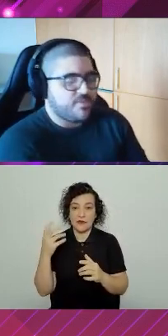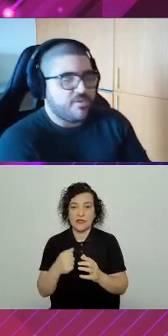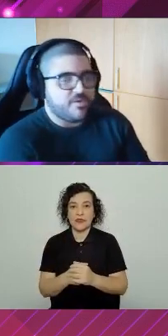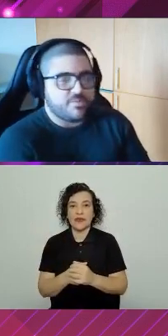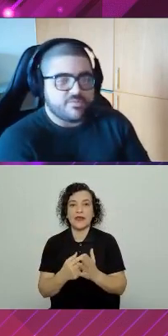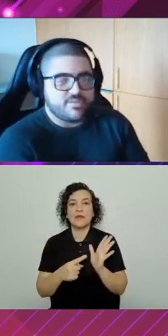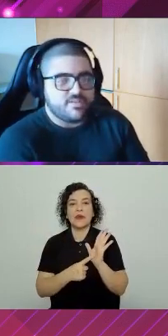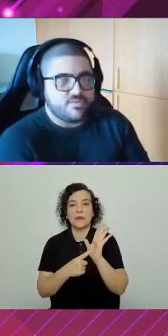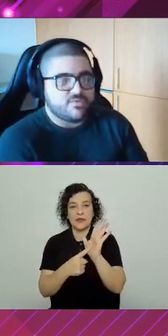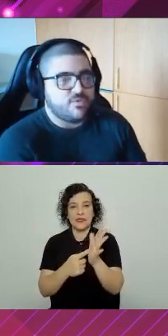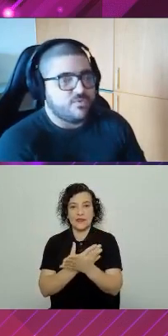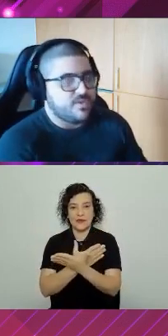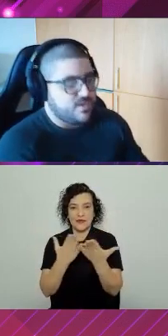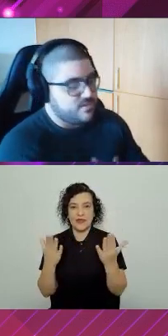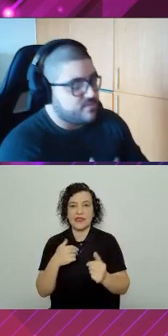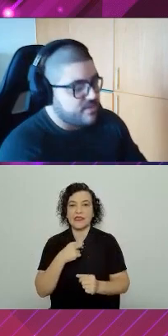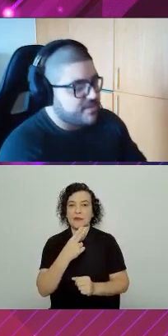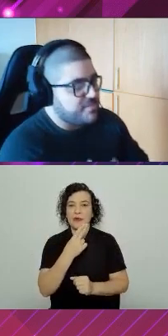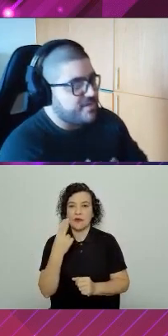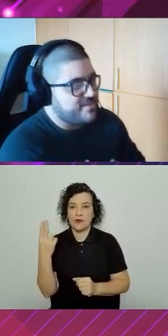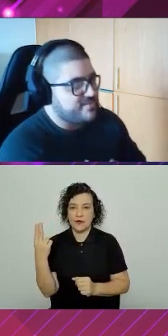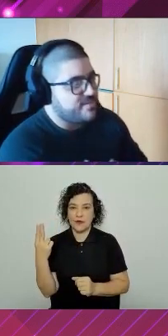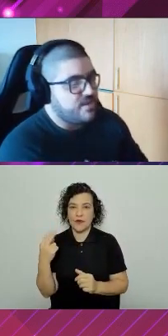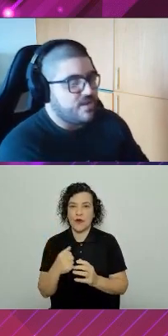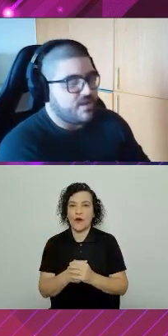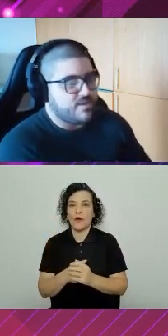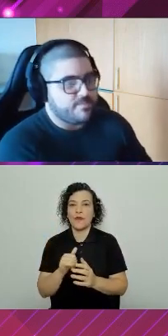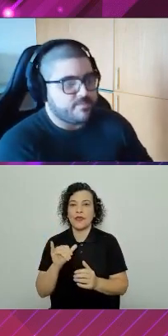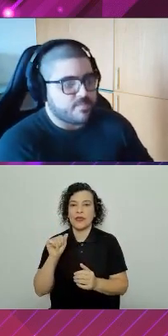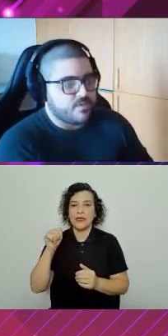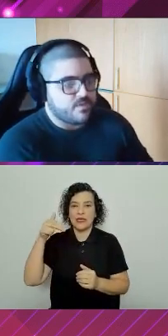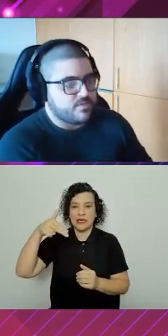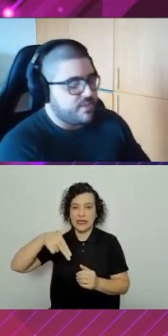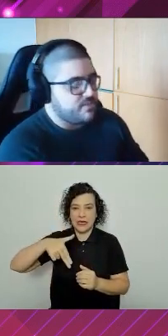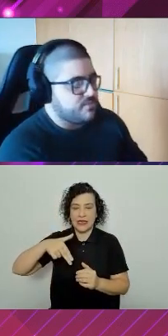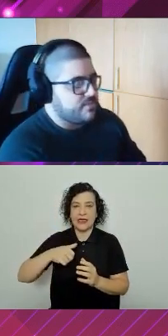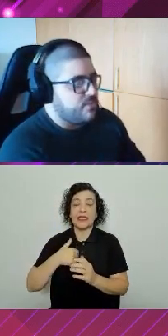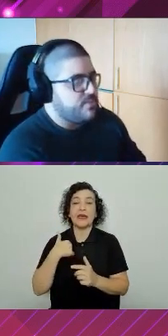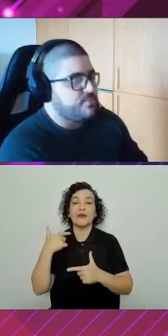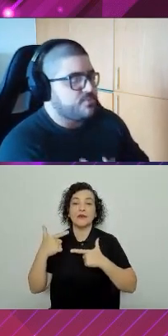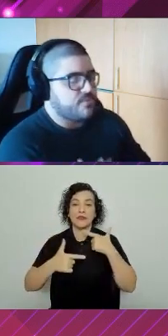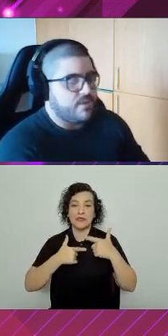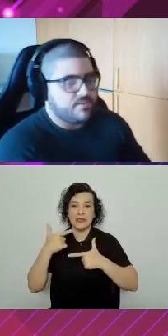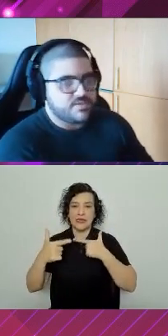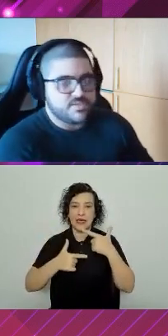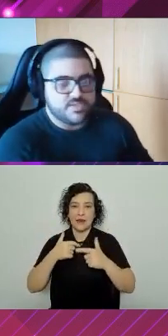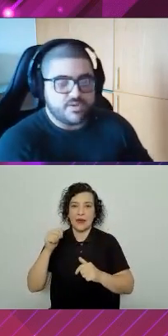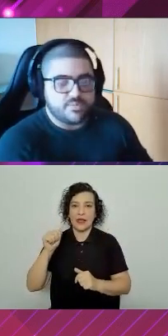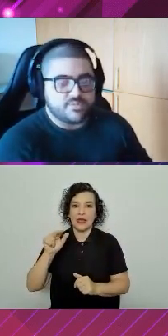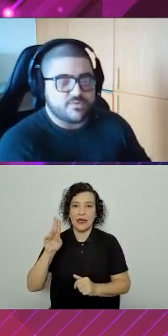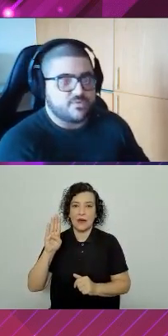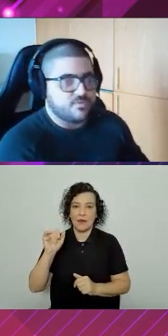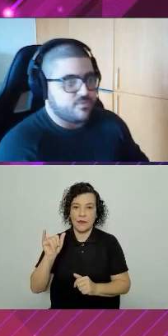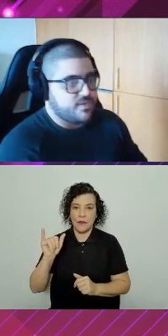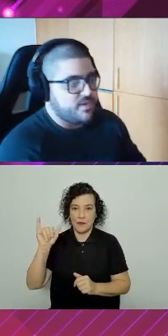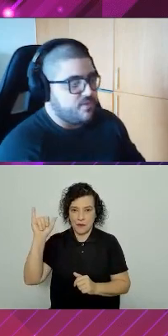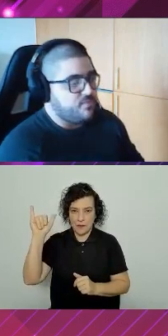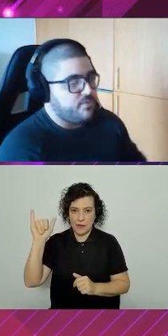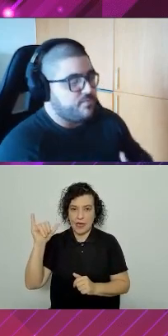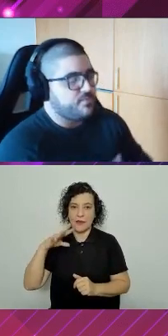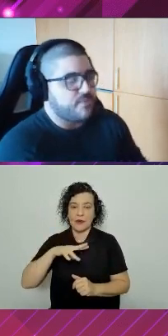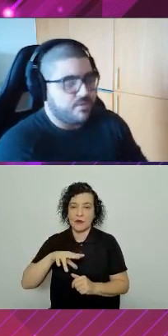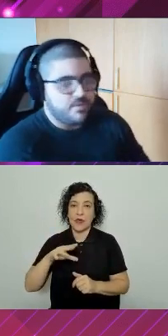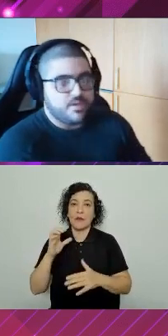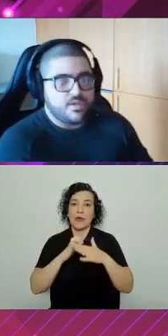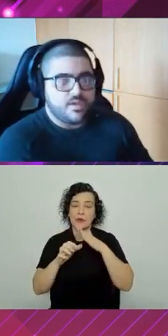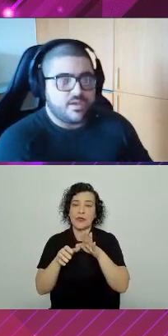apresentar um pouquinho agora para vocês, eu sou o Ian, Ian Guimarães, eu trabalho na UB Portugal, a gente é uma empresa de consultoria, eu